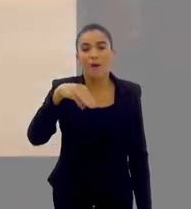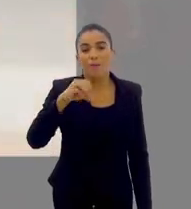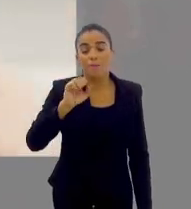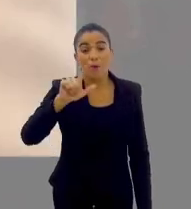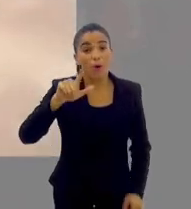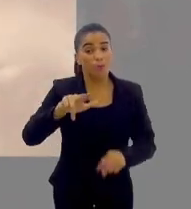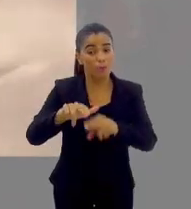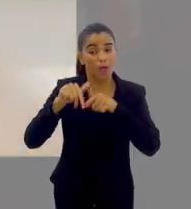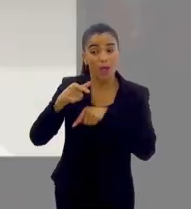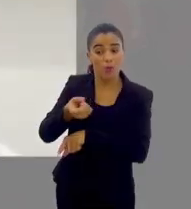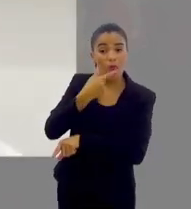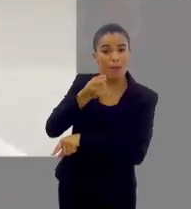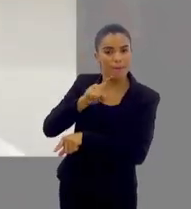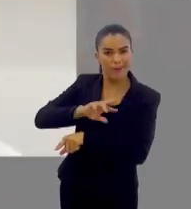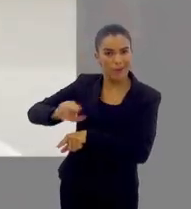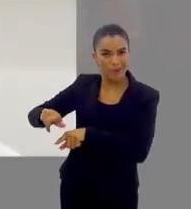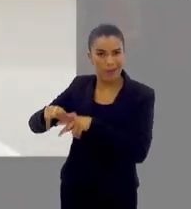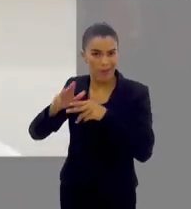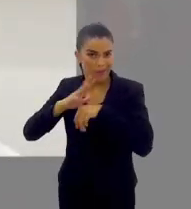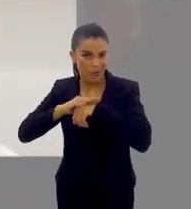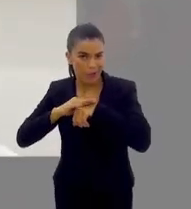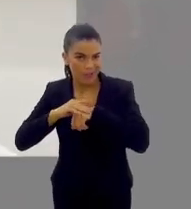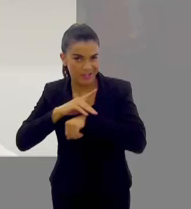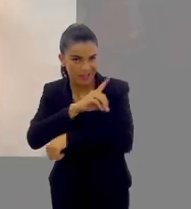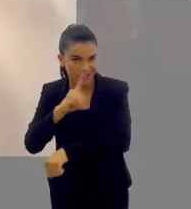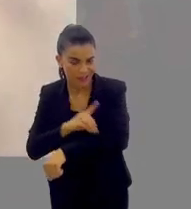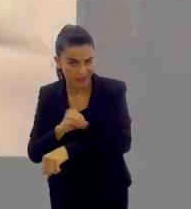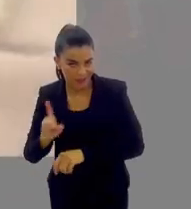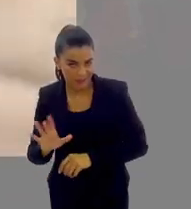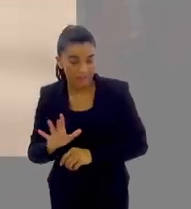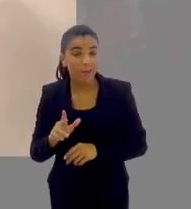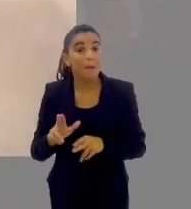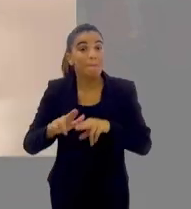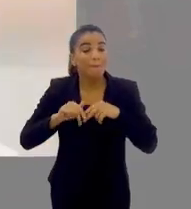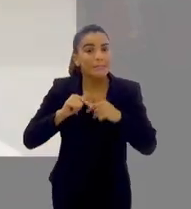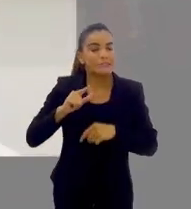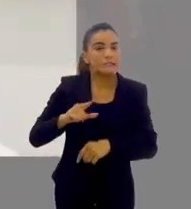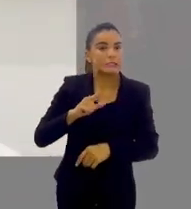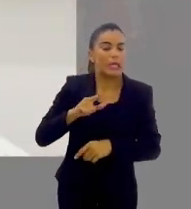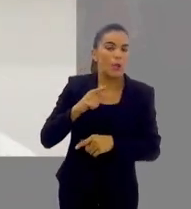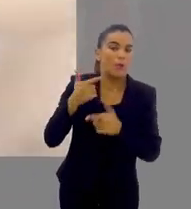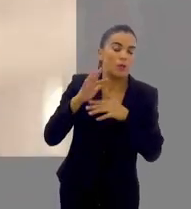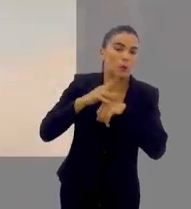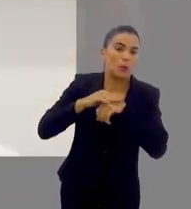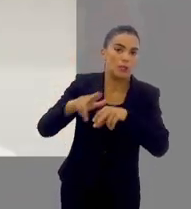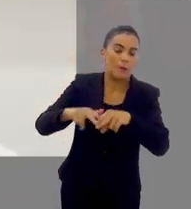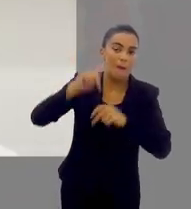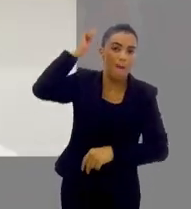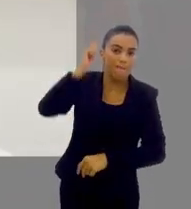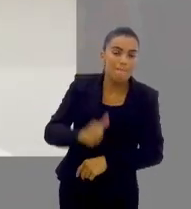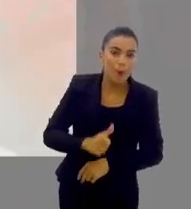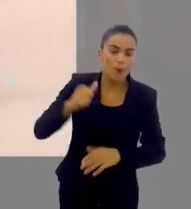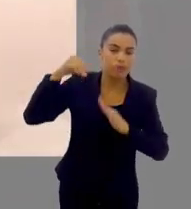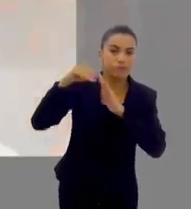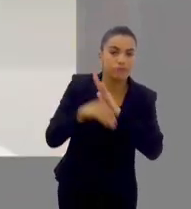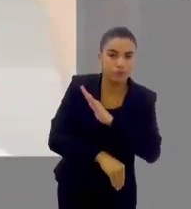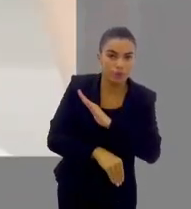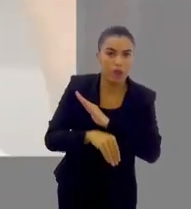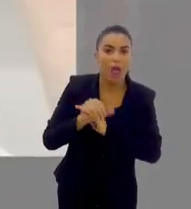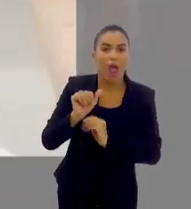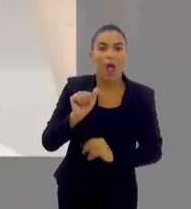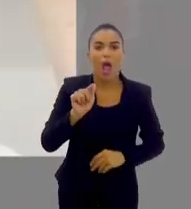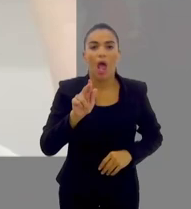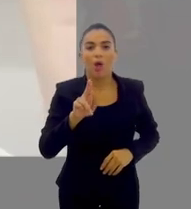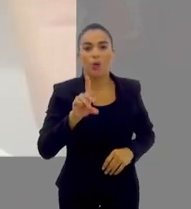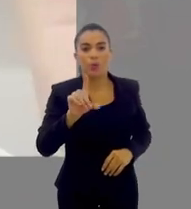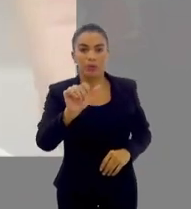hepática por dengue, né, mas, felizmente, dengue, por ser uma lesão muito aguda, e você consegue eliminá-lo, ele não fica